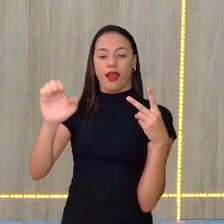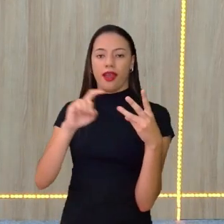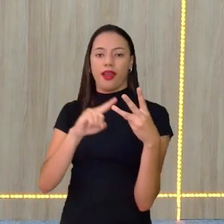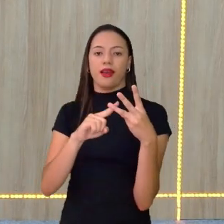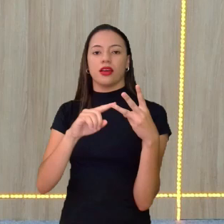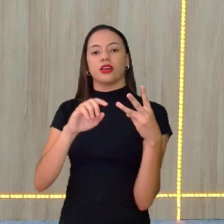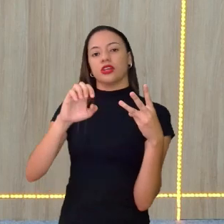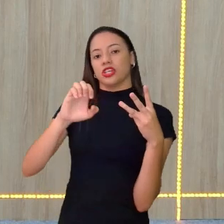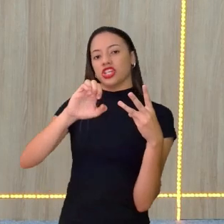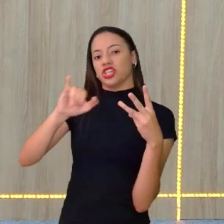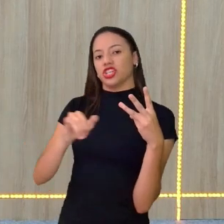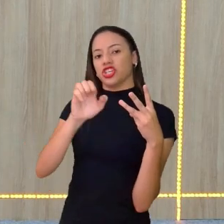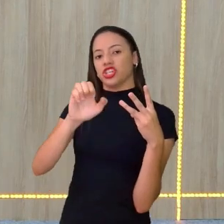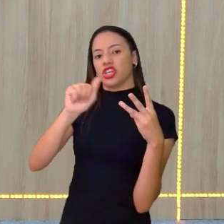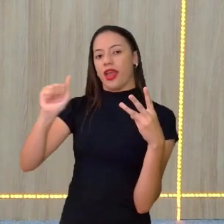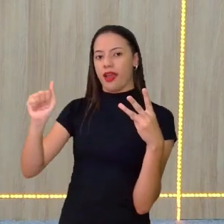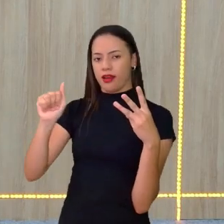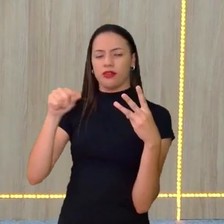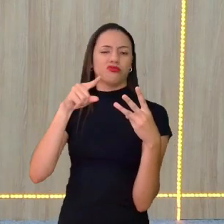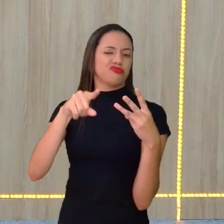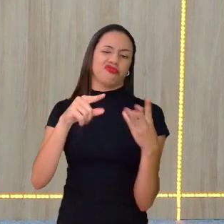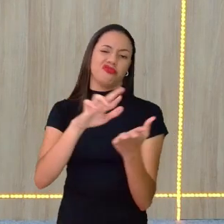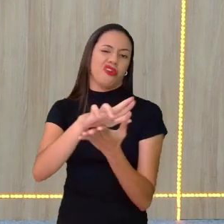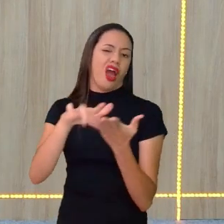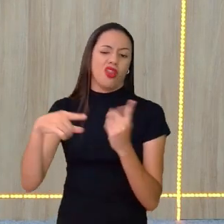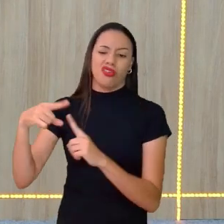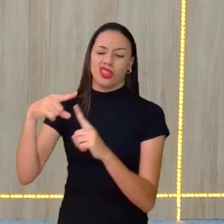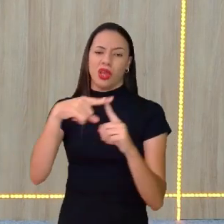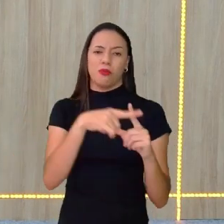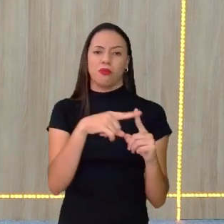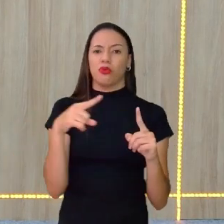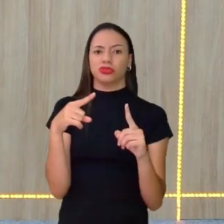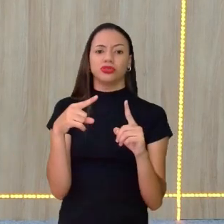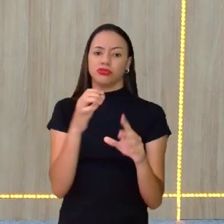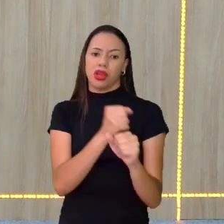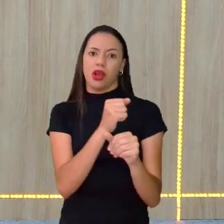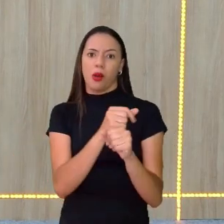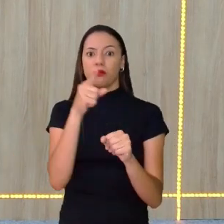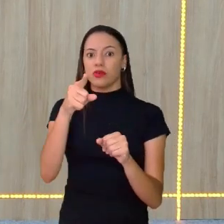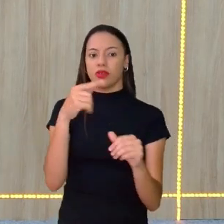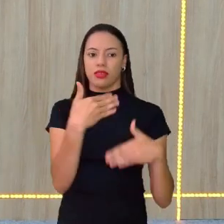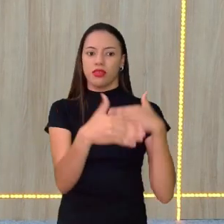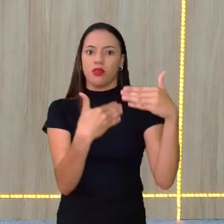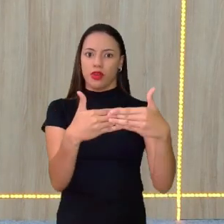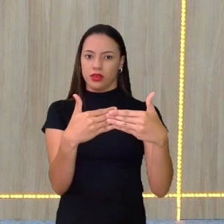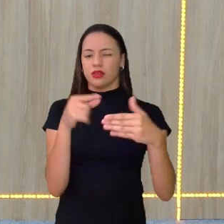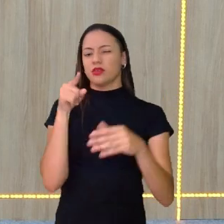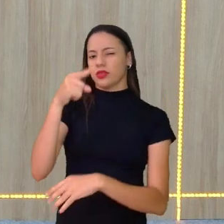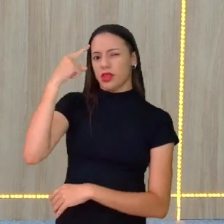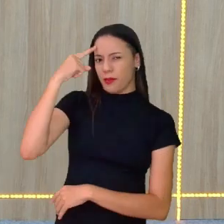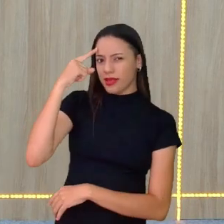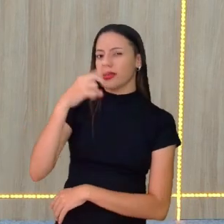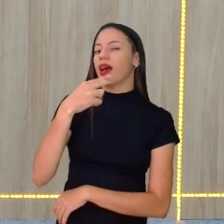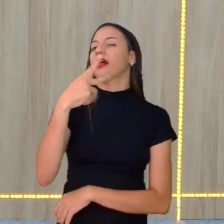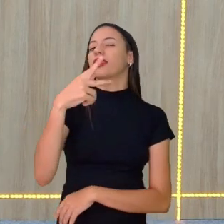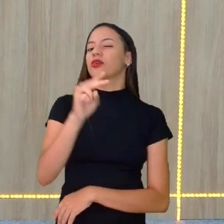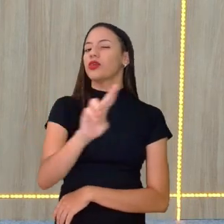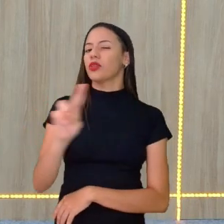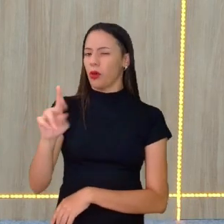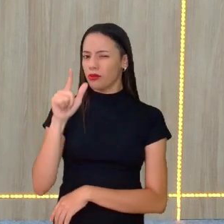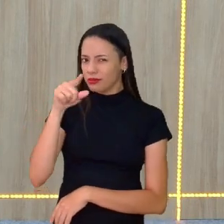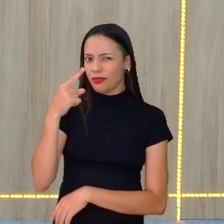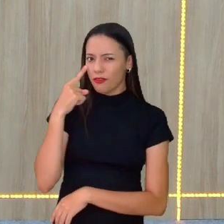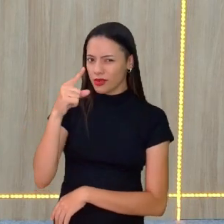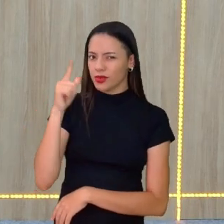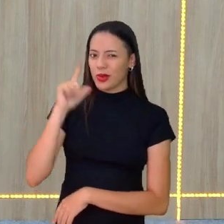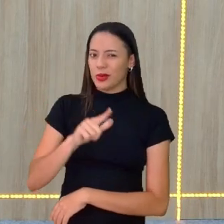GEA. Tem várias maneiras de você desenvolver aí a palavra EJA. É, Vai pensar no teu nome aí, Quero ver se tu consegue.